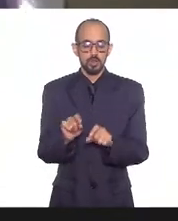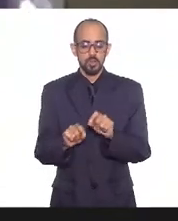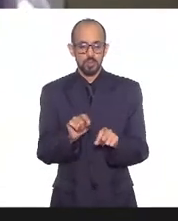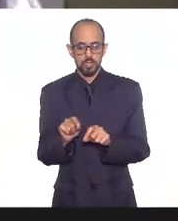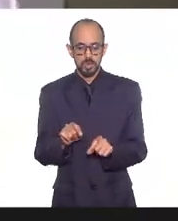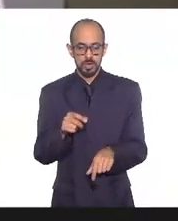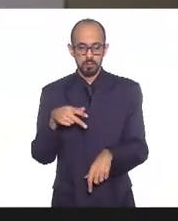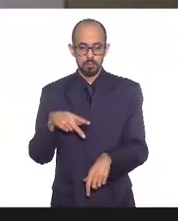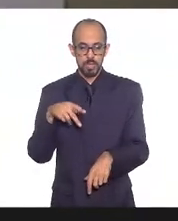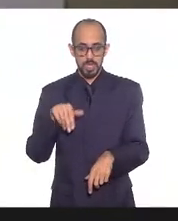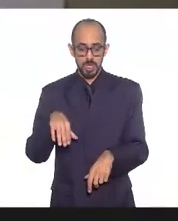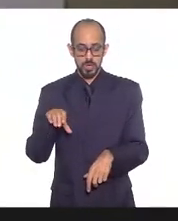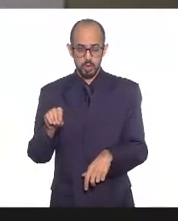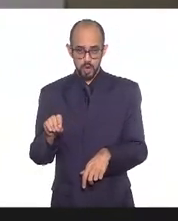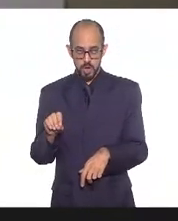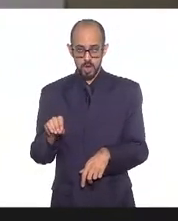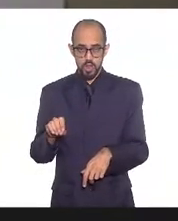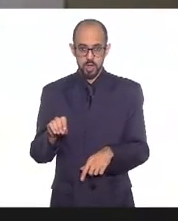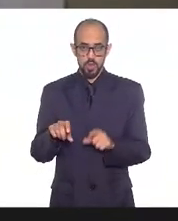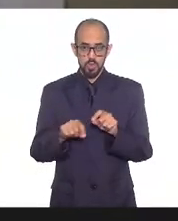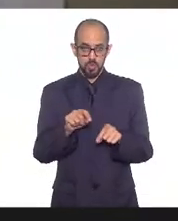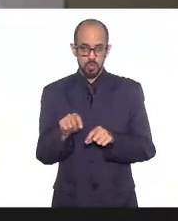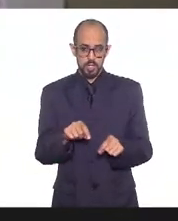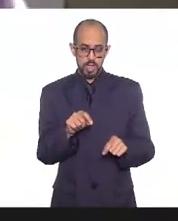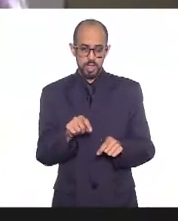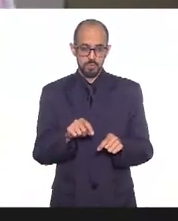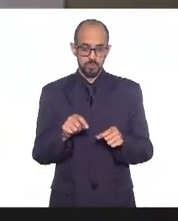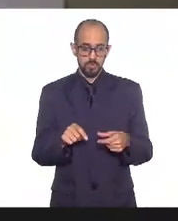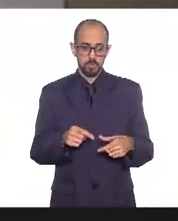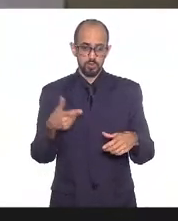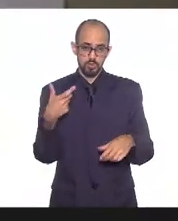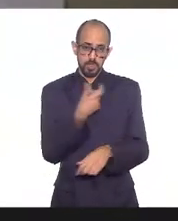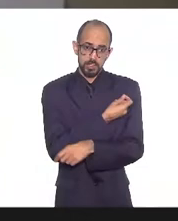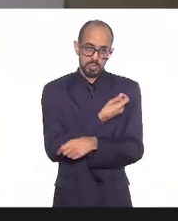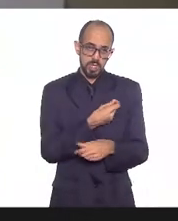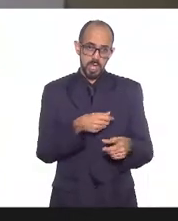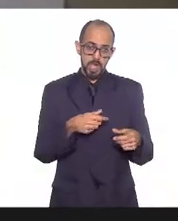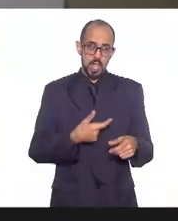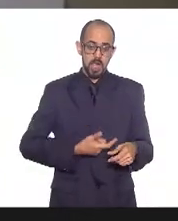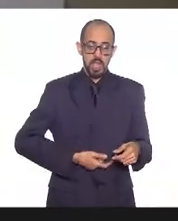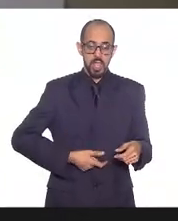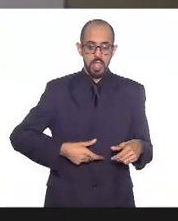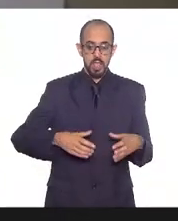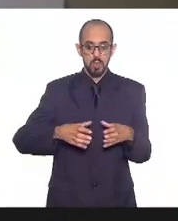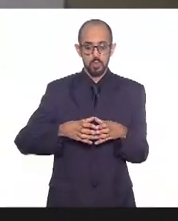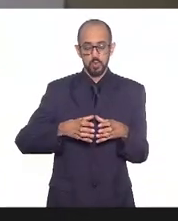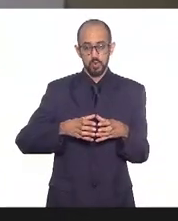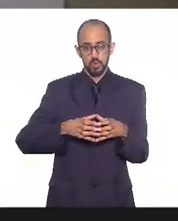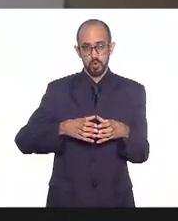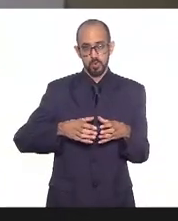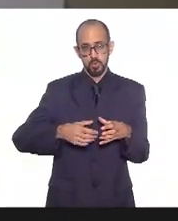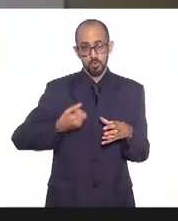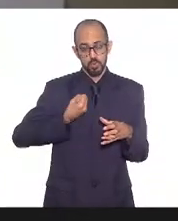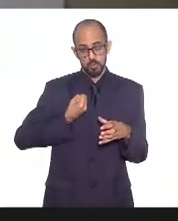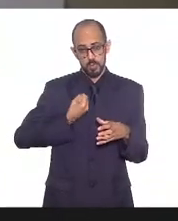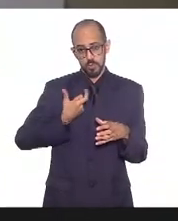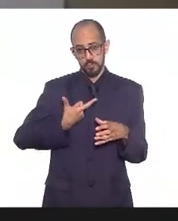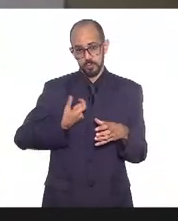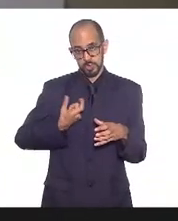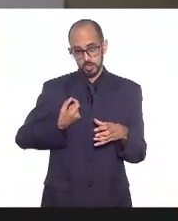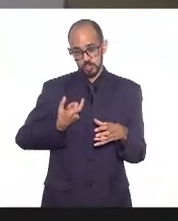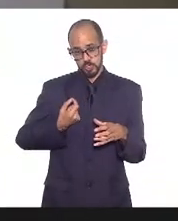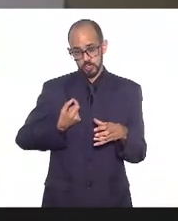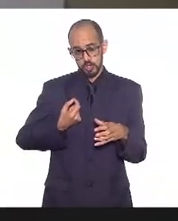PNO vamos vacinar até o grupo prioritário número 20 que é o que estava previsto no PNO e